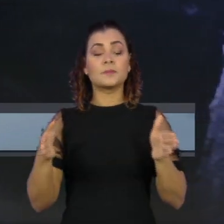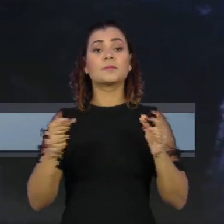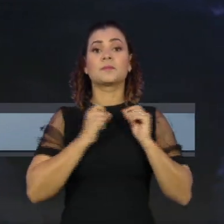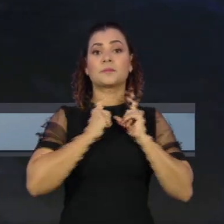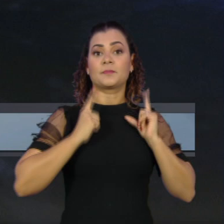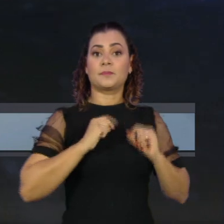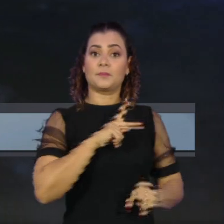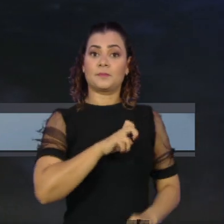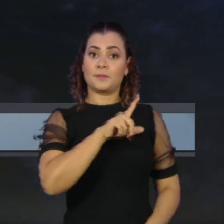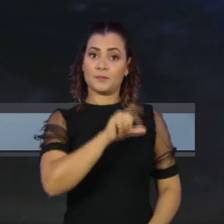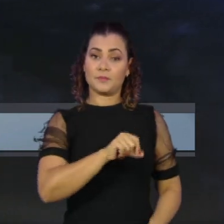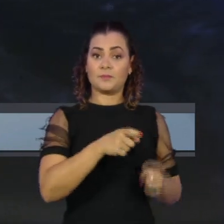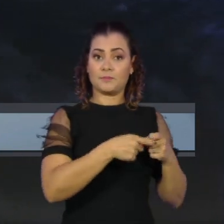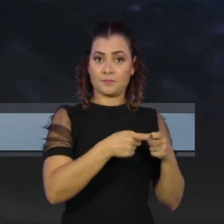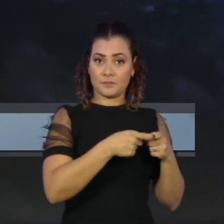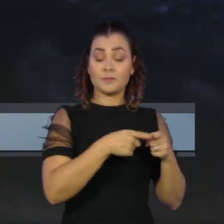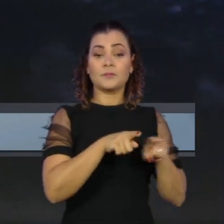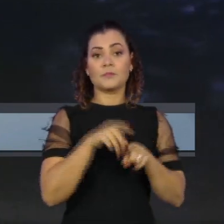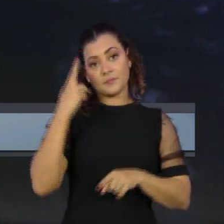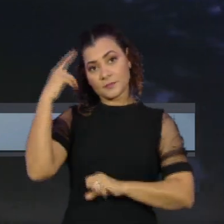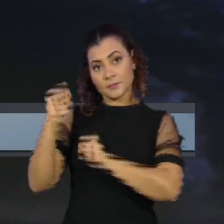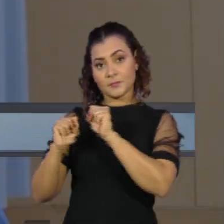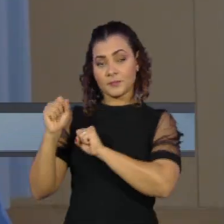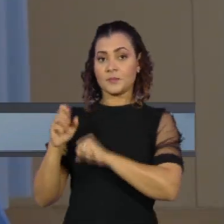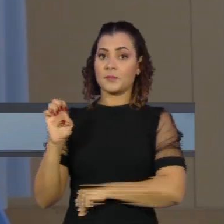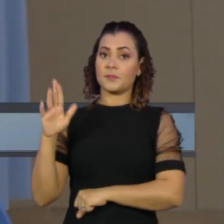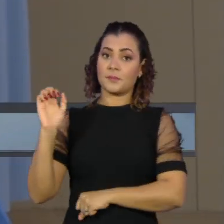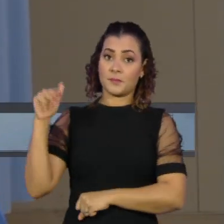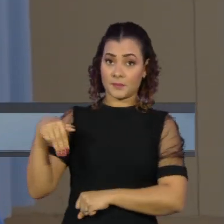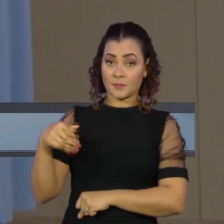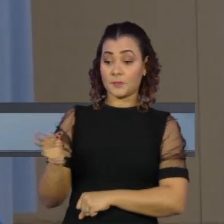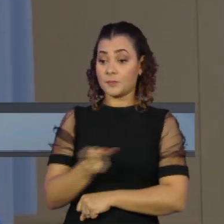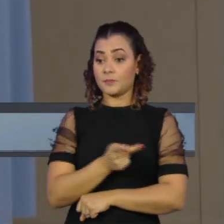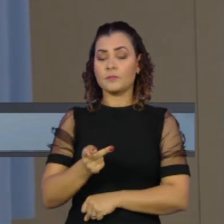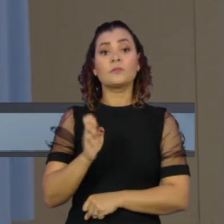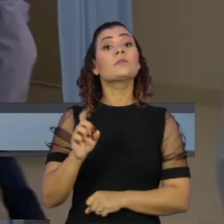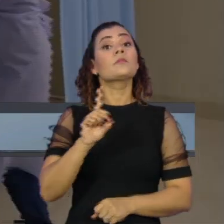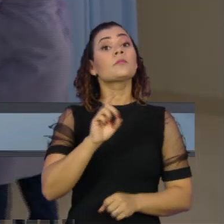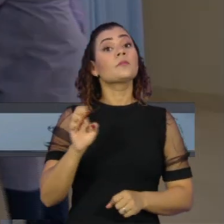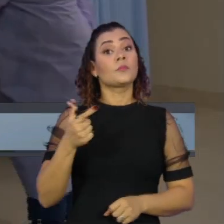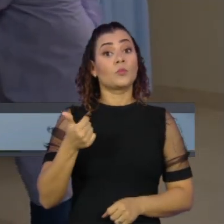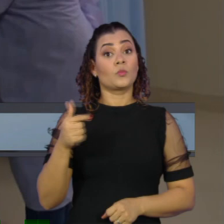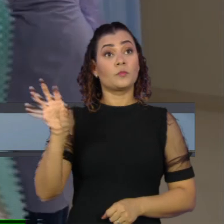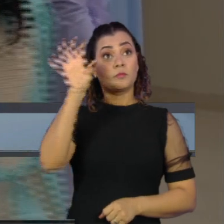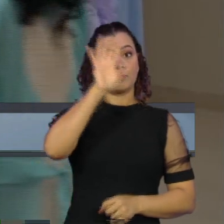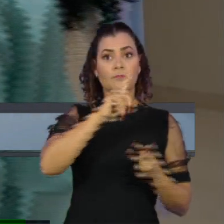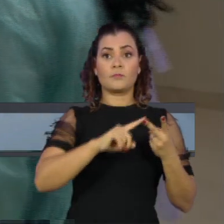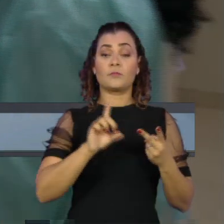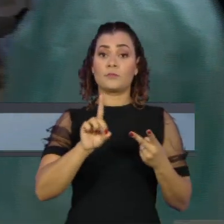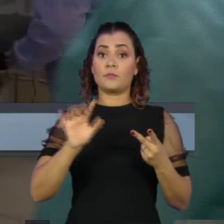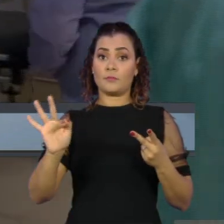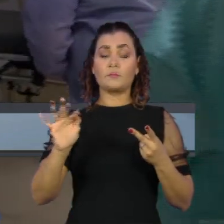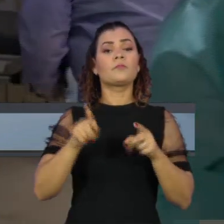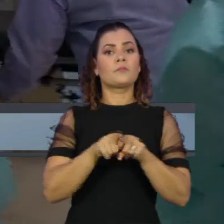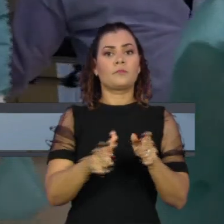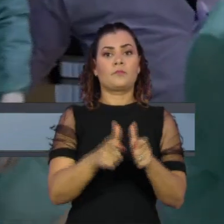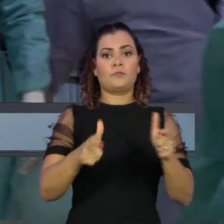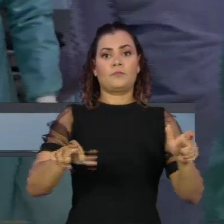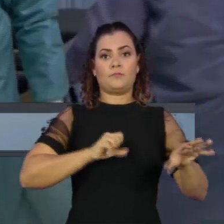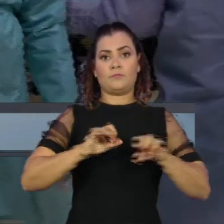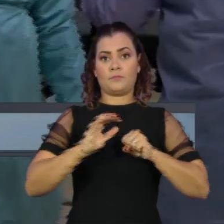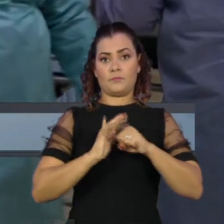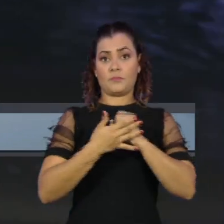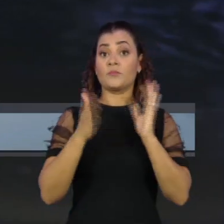Saldiva e com o empresário Emerson Capaz. Doze estados e o Distrito Federal registram alta nos números de infecções por